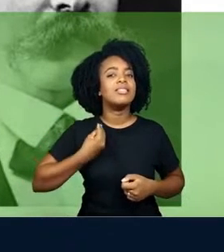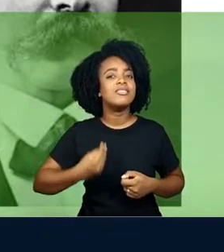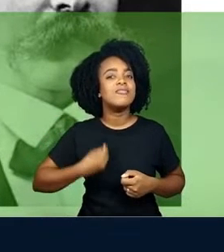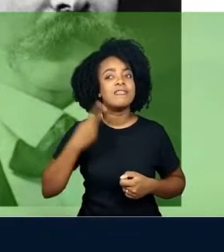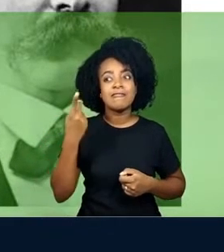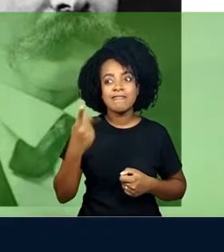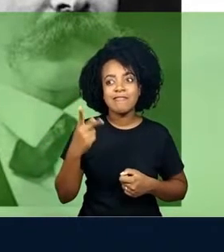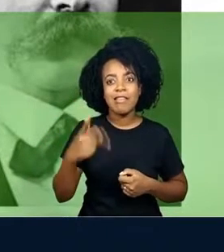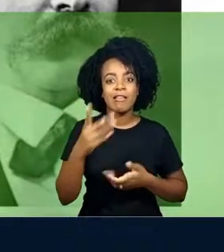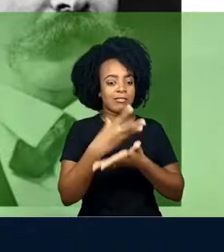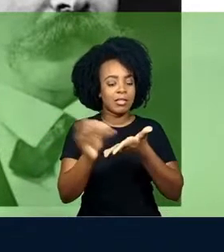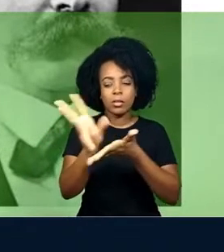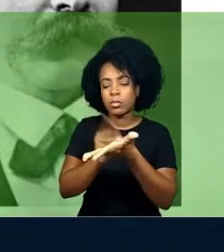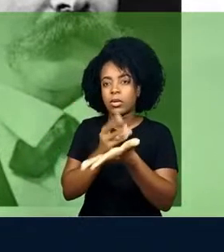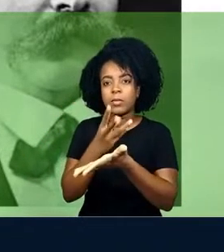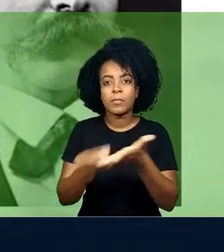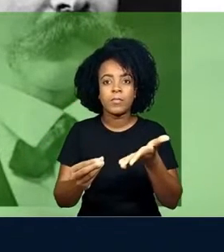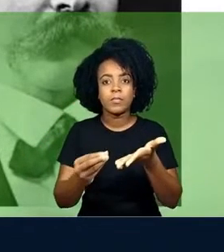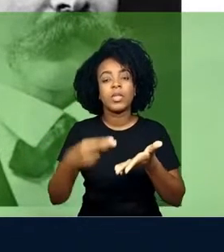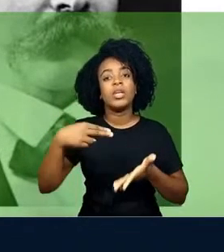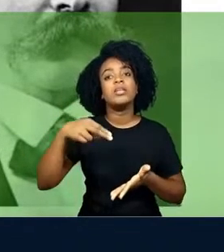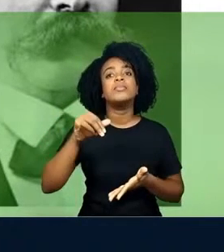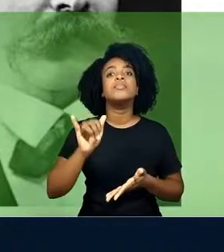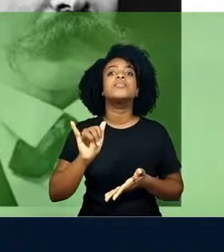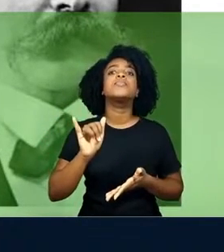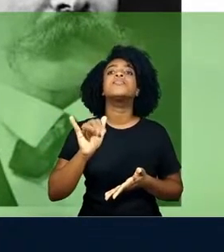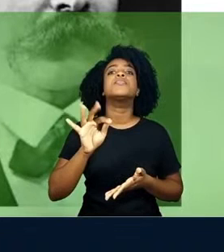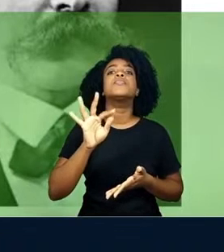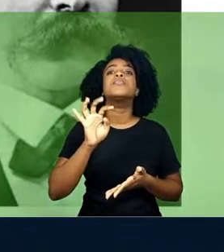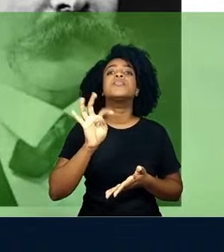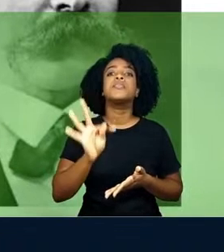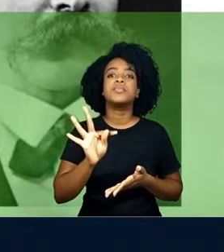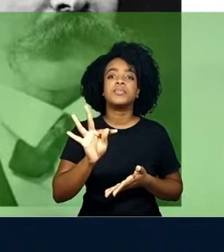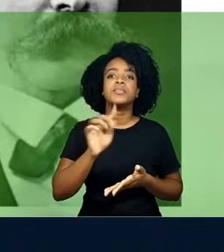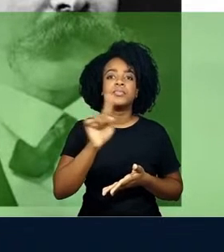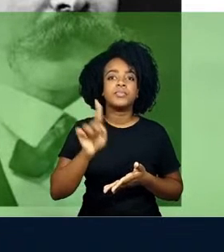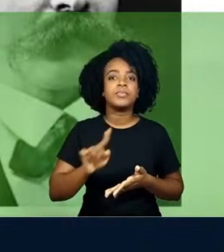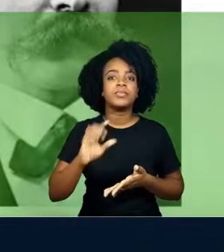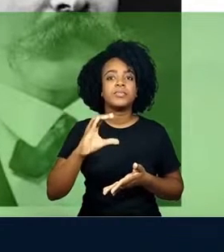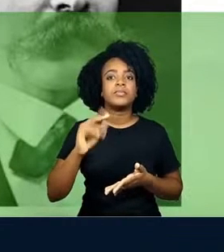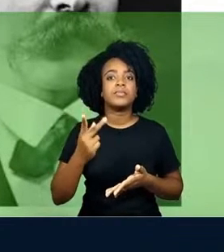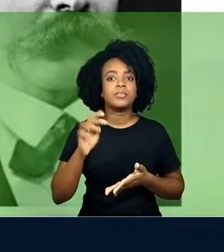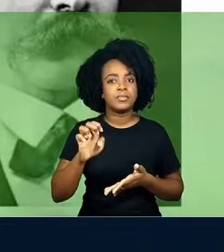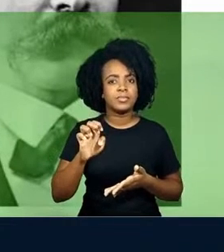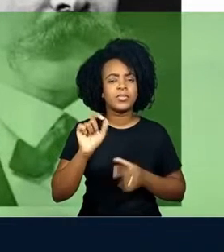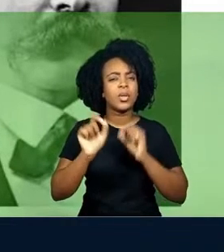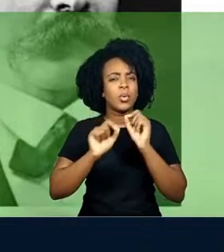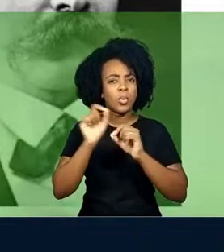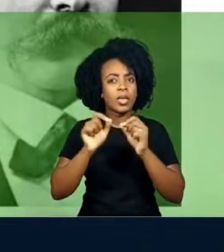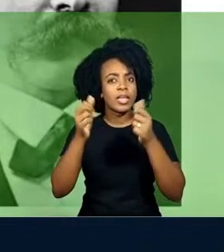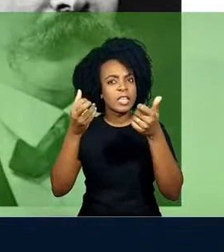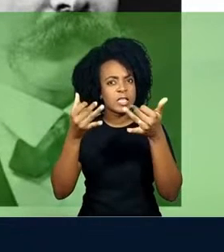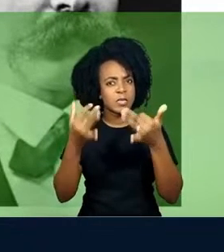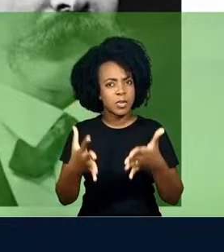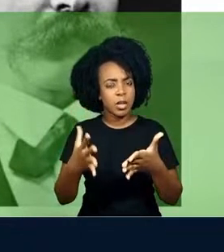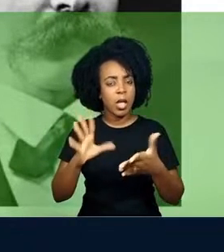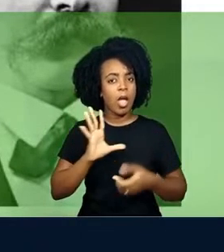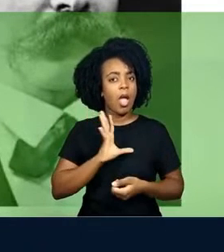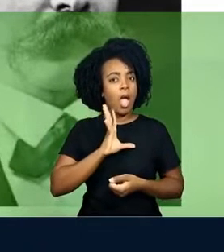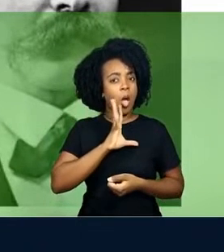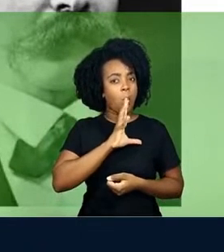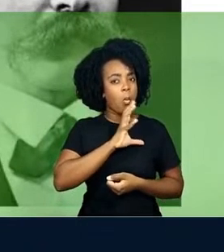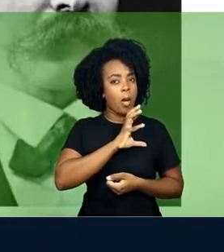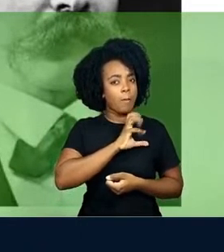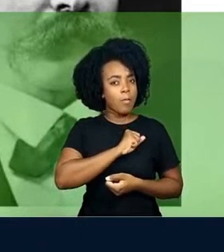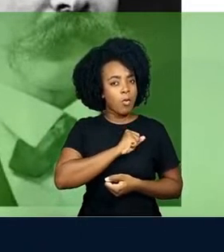replicantes, o que Nietzsche chama de amor fat, ou seja, o amor ao fado, à